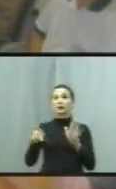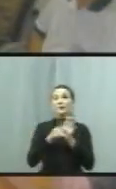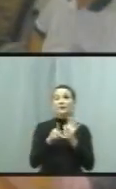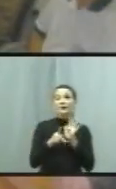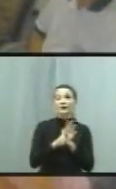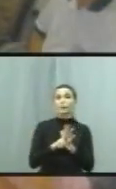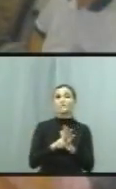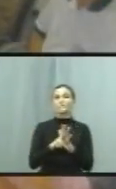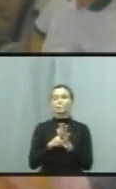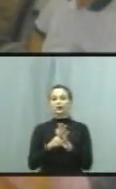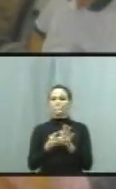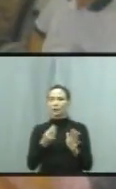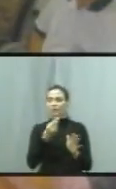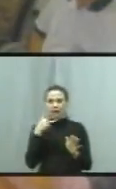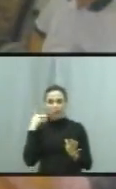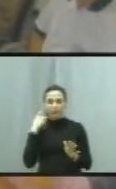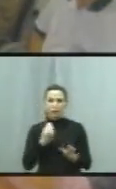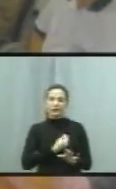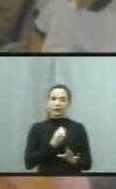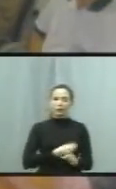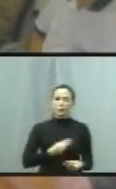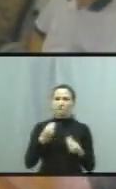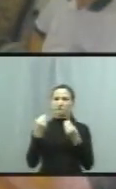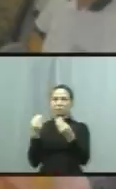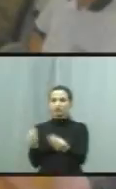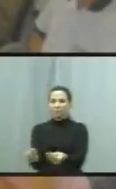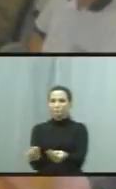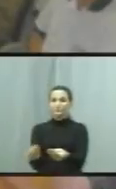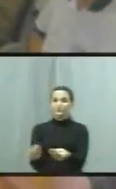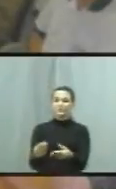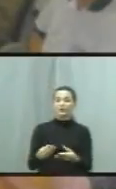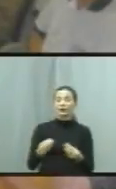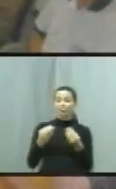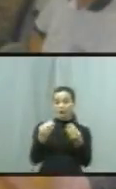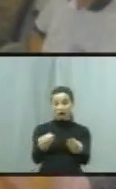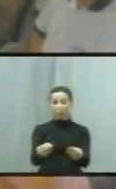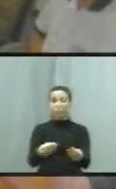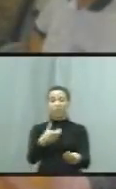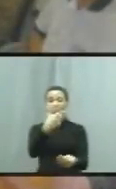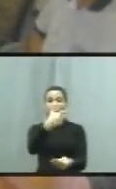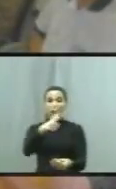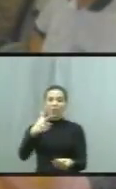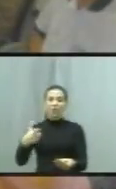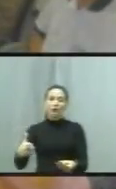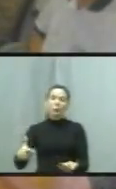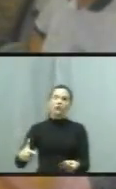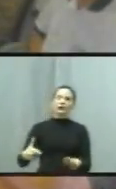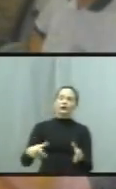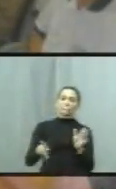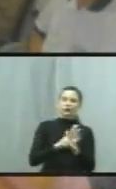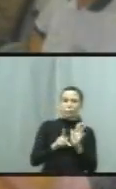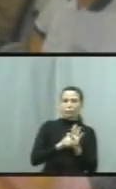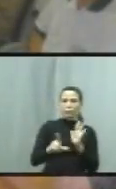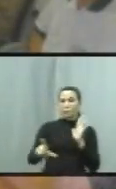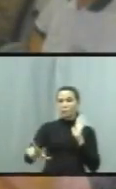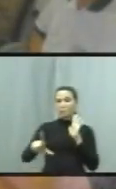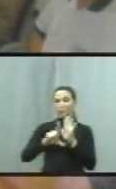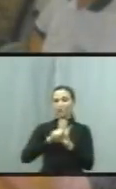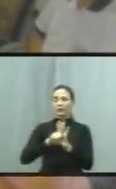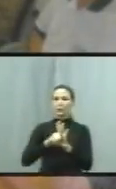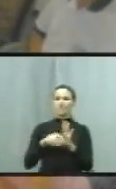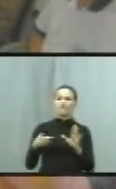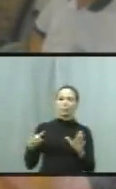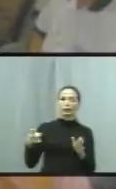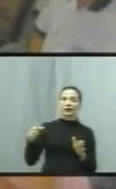o Adilson, Edio, nós entregamos, junto com os demais participantes, as indicações de projetos de lei para o Executivo, que